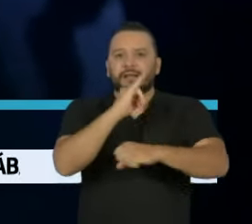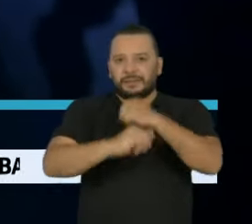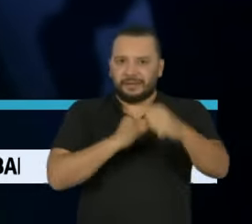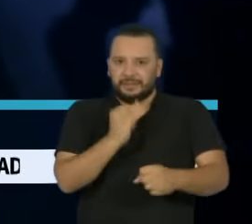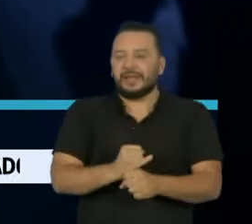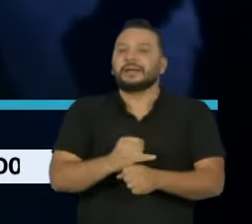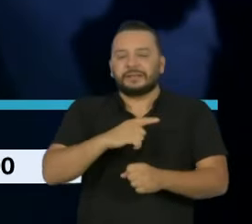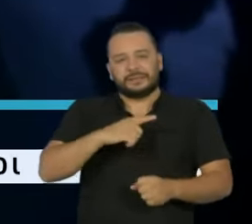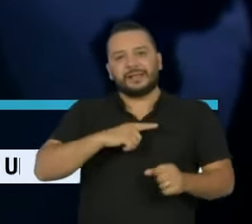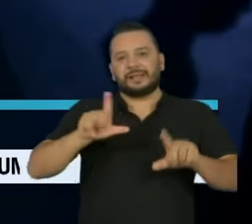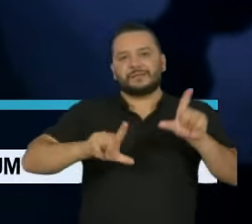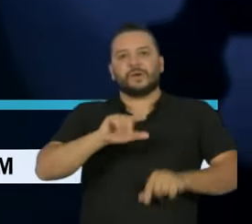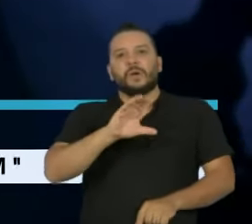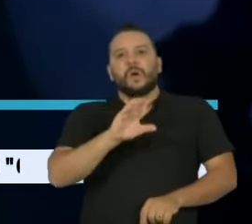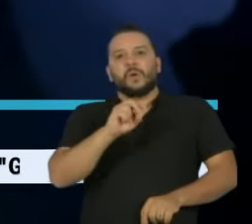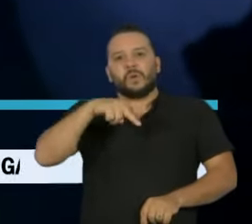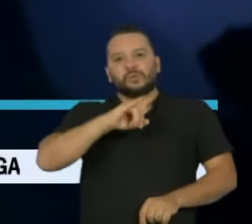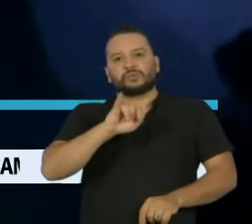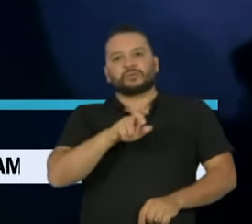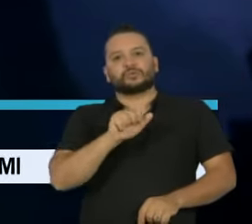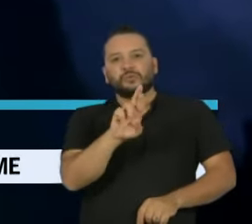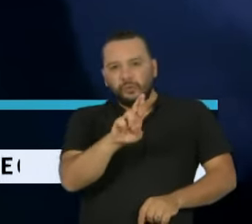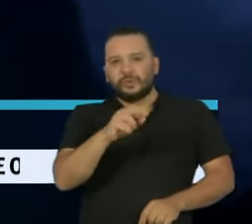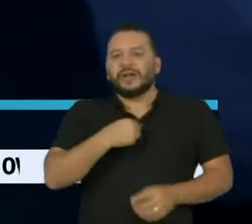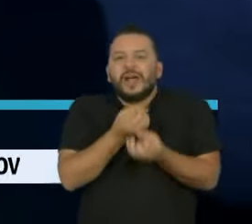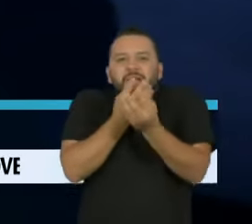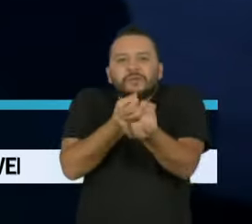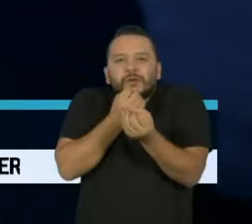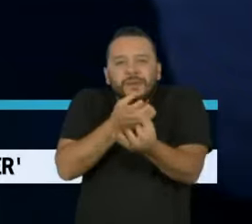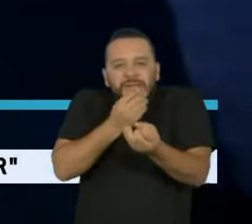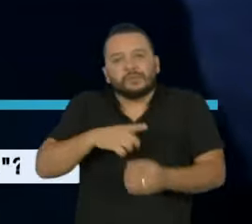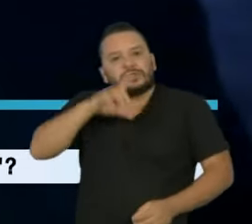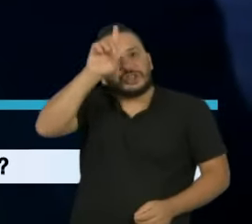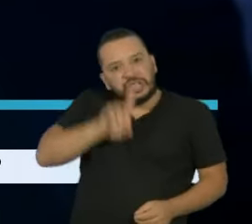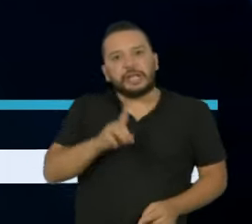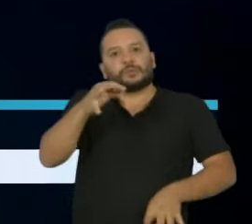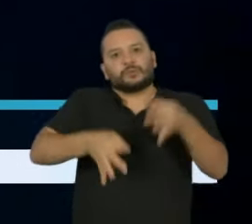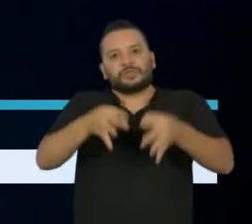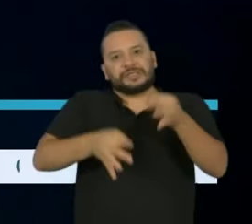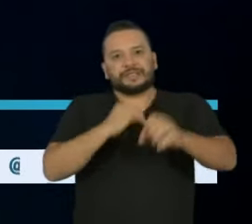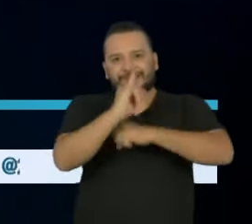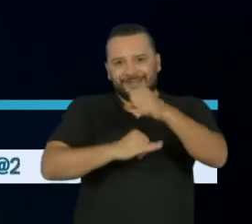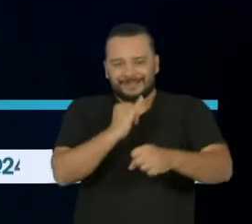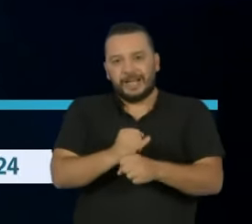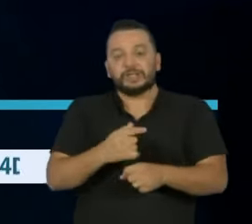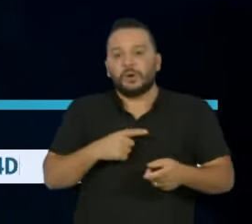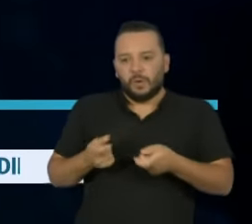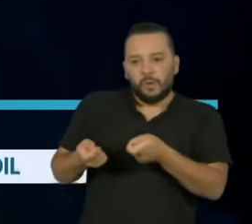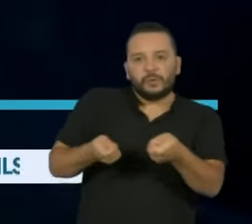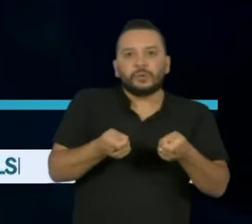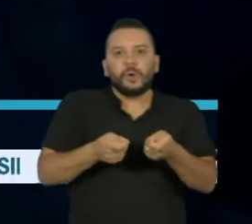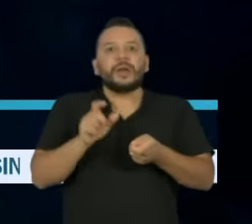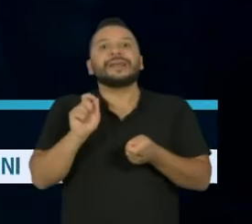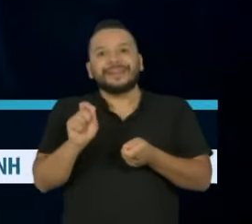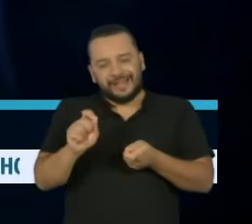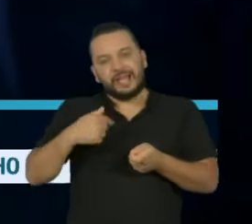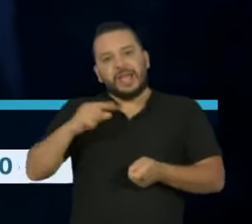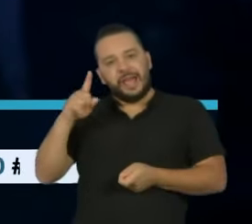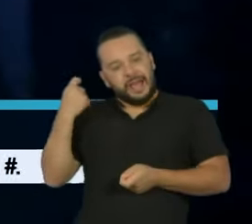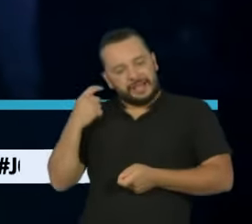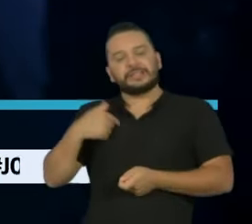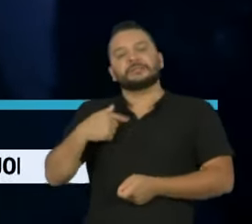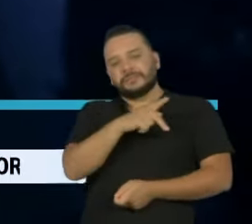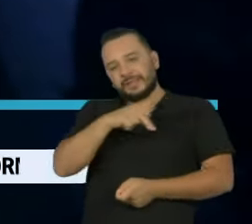TV Conjur, um veículo de informações sobre direito e justiça na internet. A mediação do encontro foi feita pelo ex-presidente do